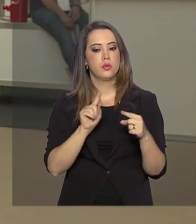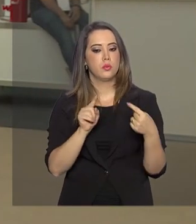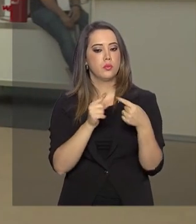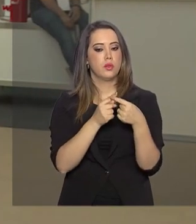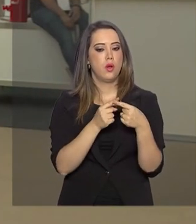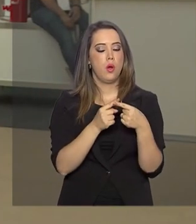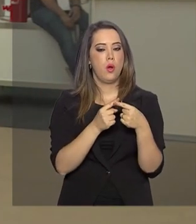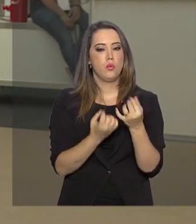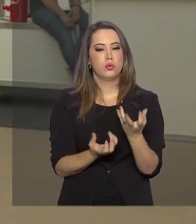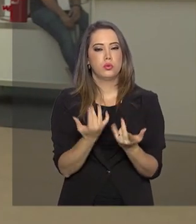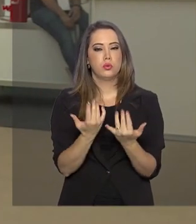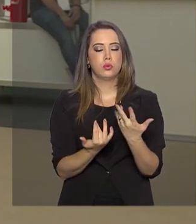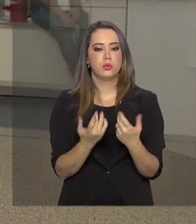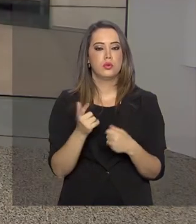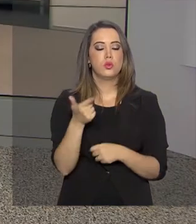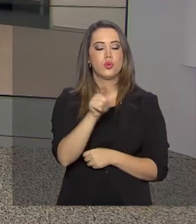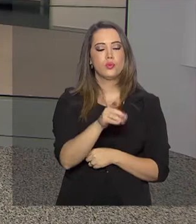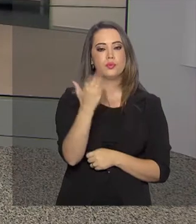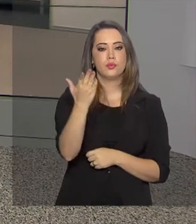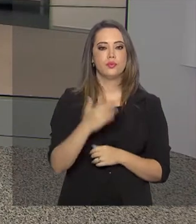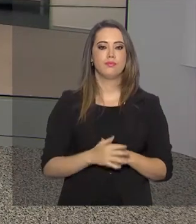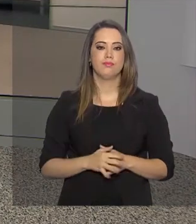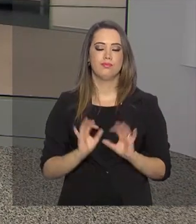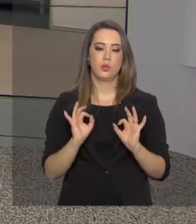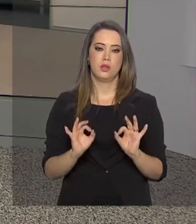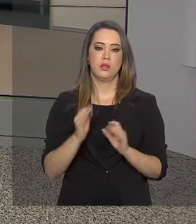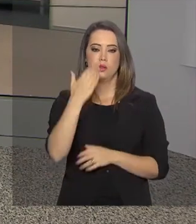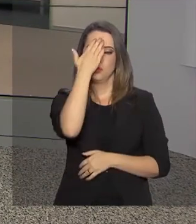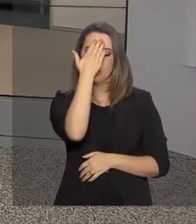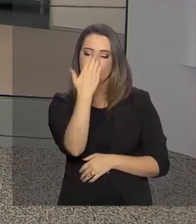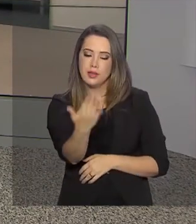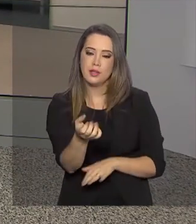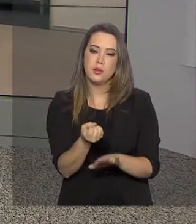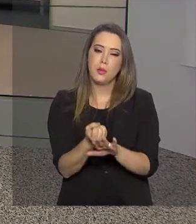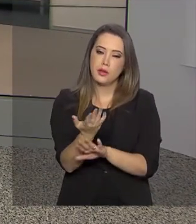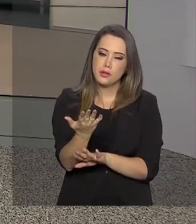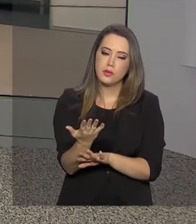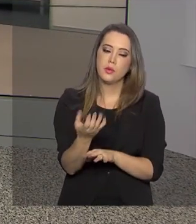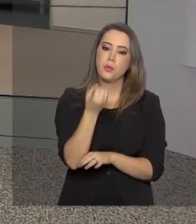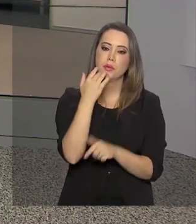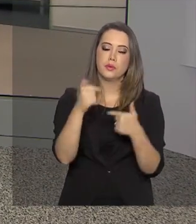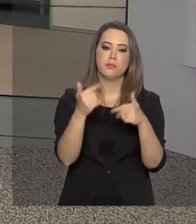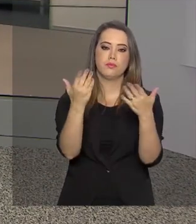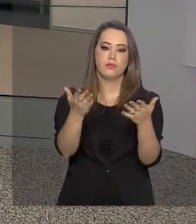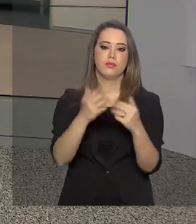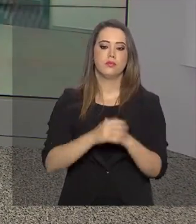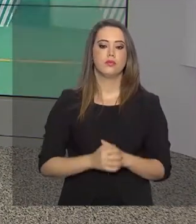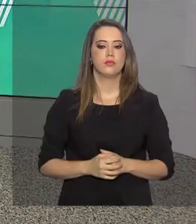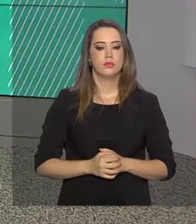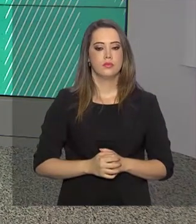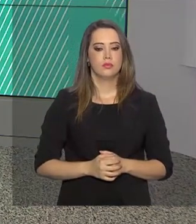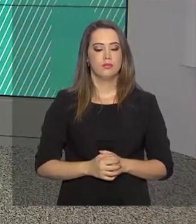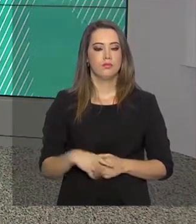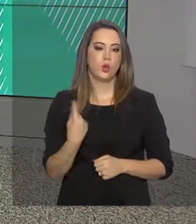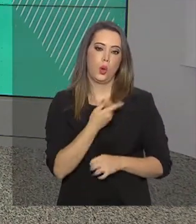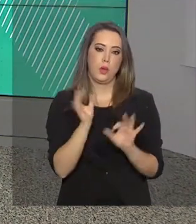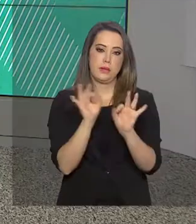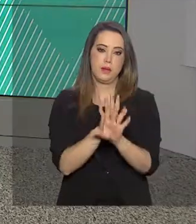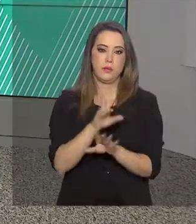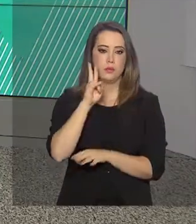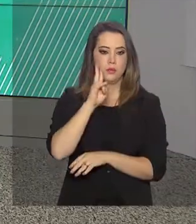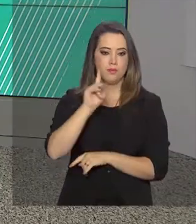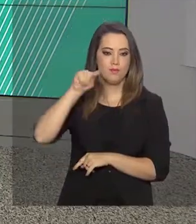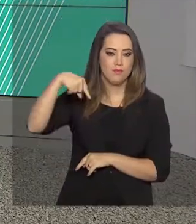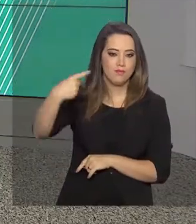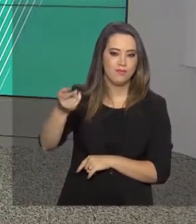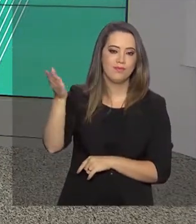incêndios florestais. Voltamos com você. Tá certo, Márcia. Muito obrigado pelas informações. Bom trabalho aí. E o governo agora fica por